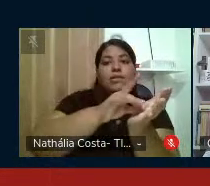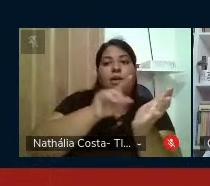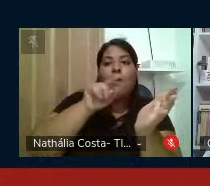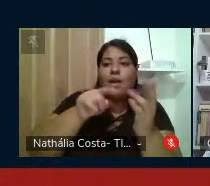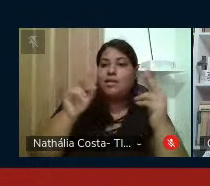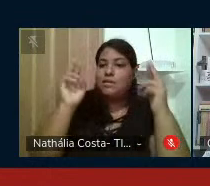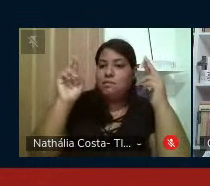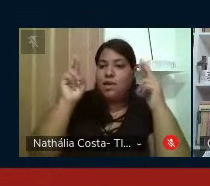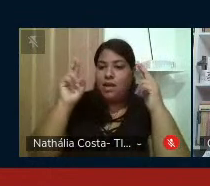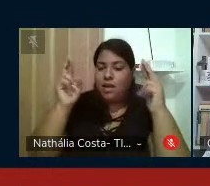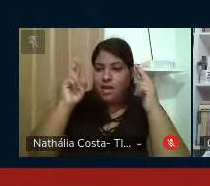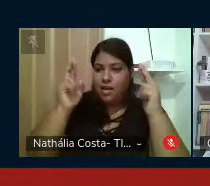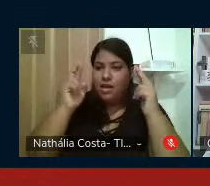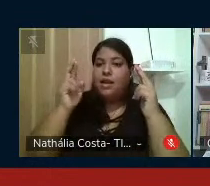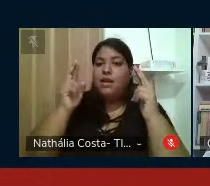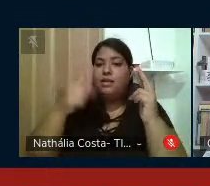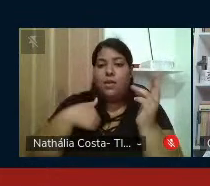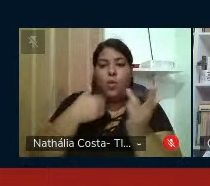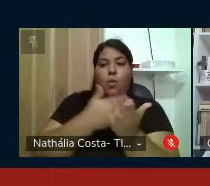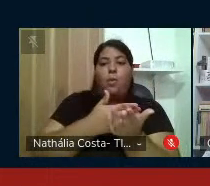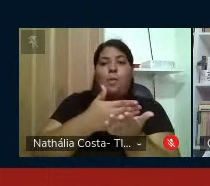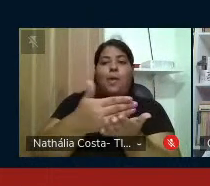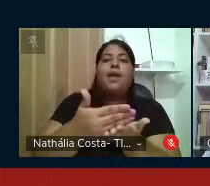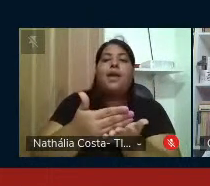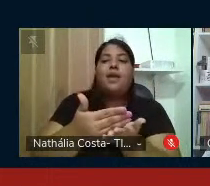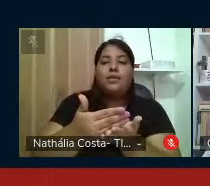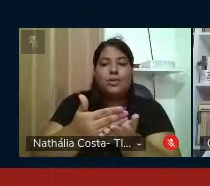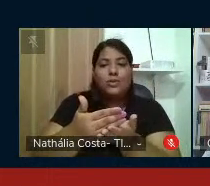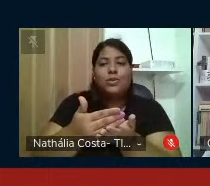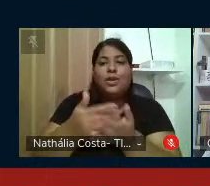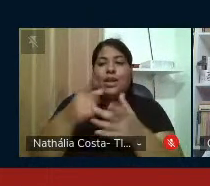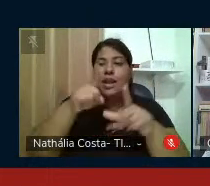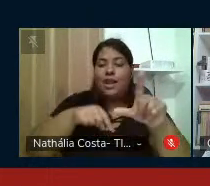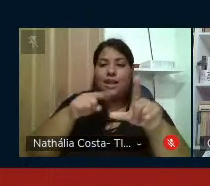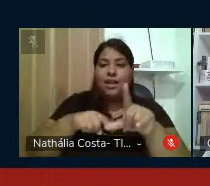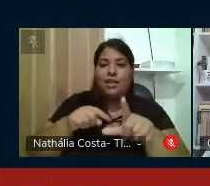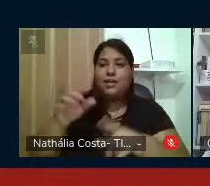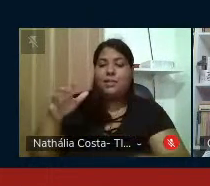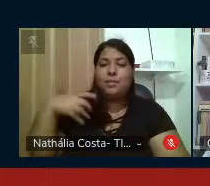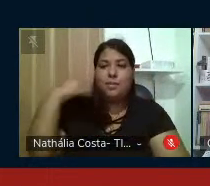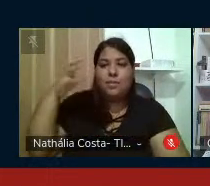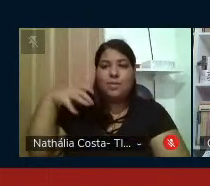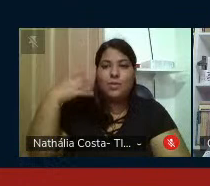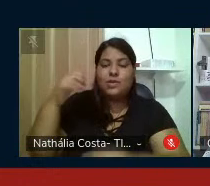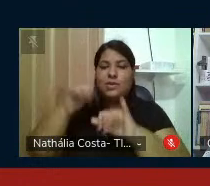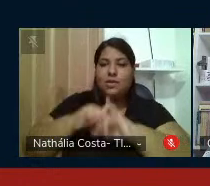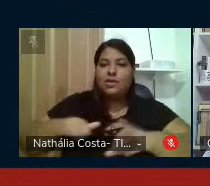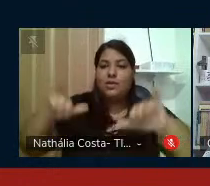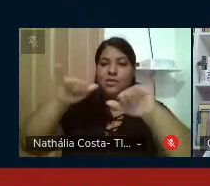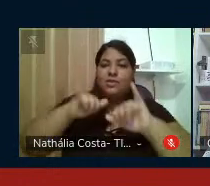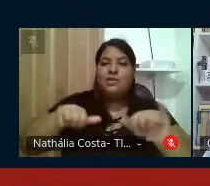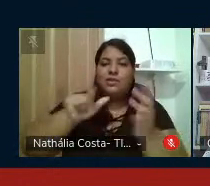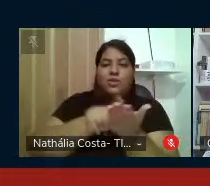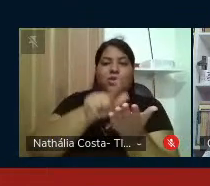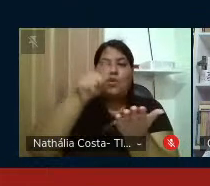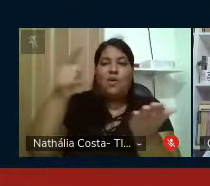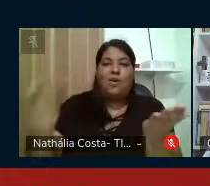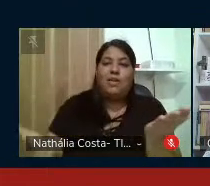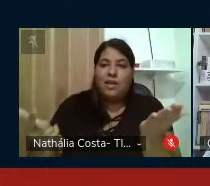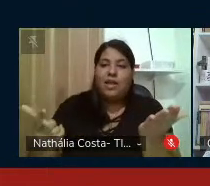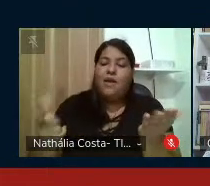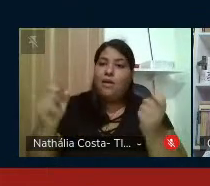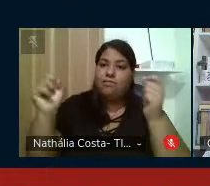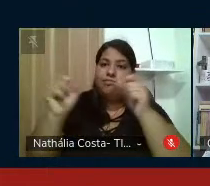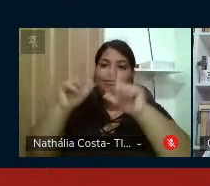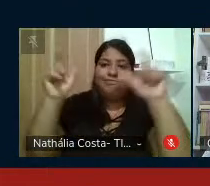esperança. E eu inicio exatamente com a letra da música Notícia de Jornal de Chico Buarque, atentou